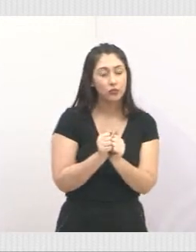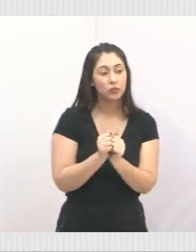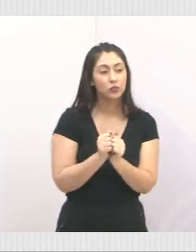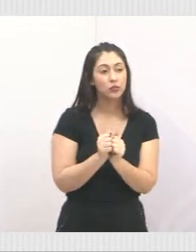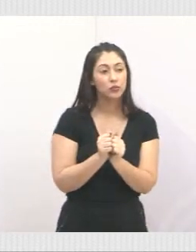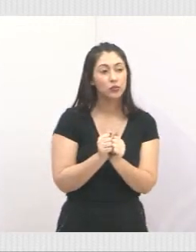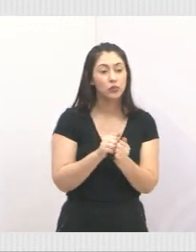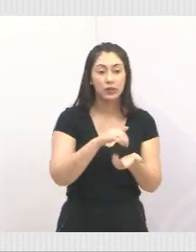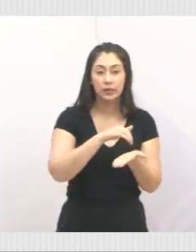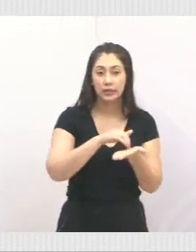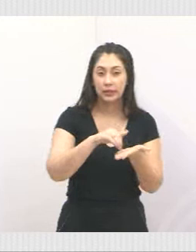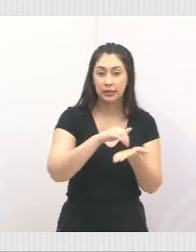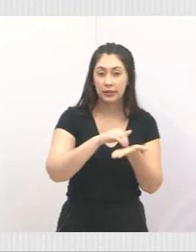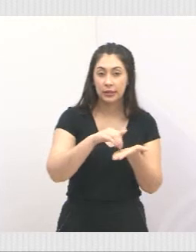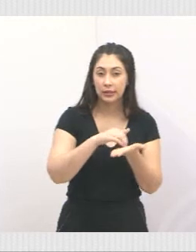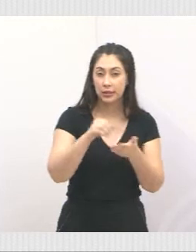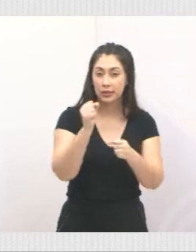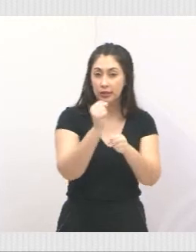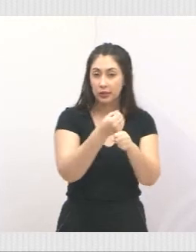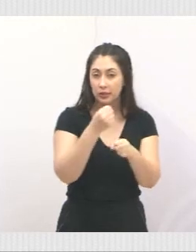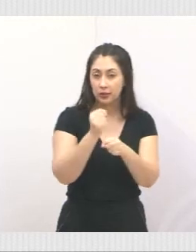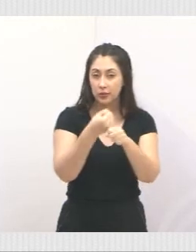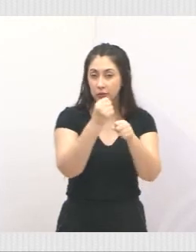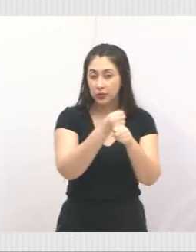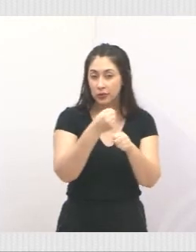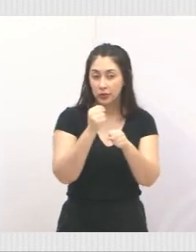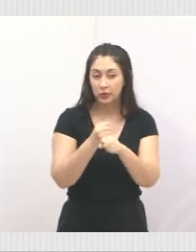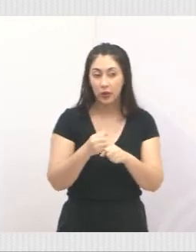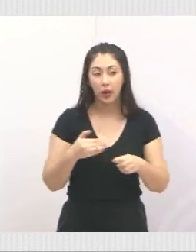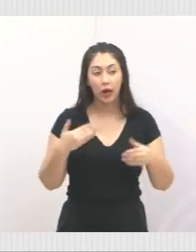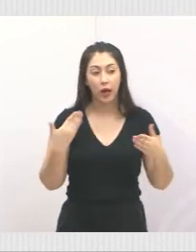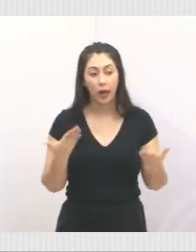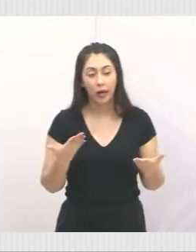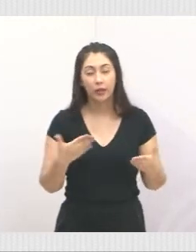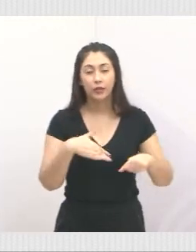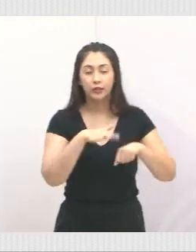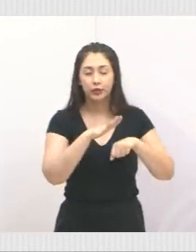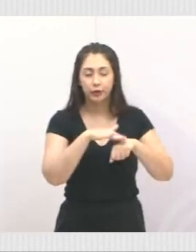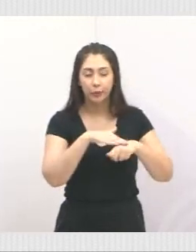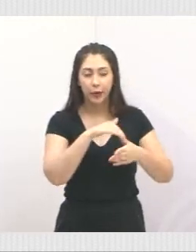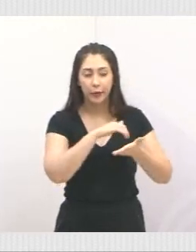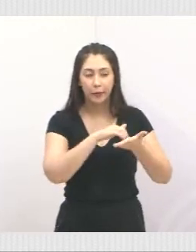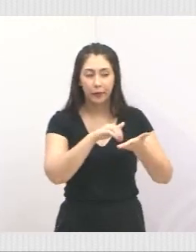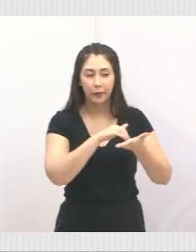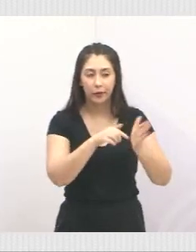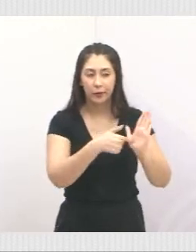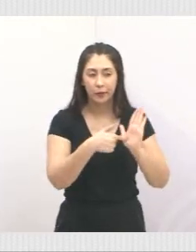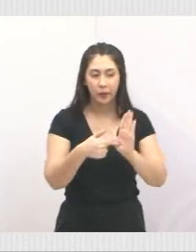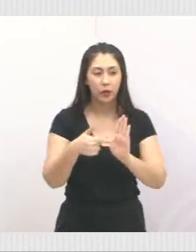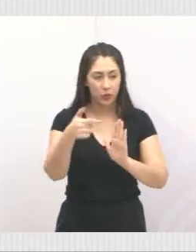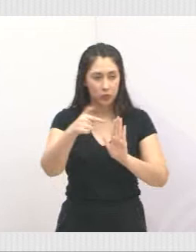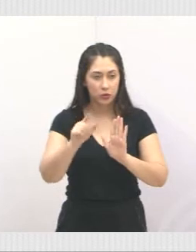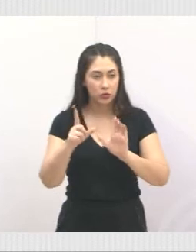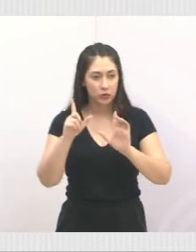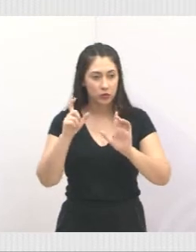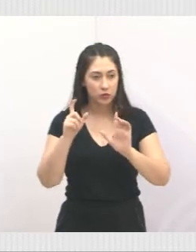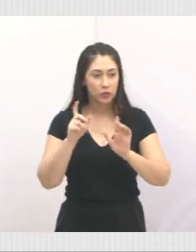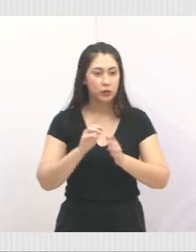a Secretaria de Infraestrutura. Aí levamos o secretário de Infraestrutura, pode colocar a próxima foto.